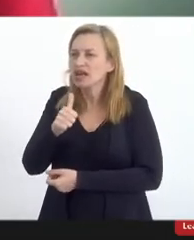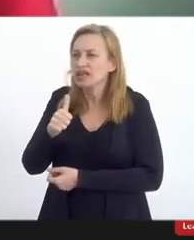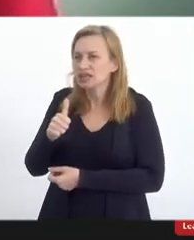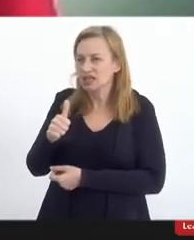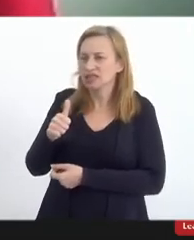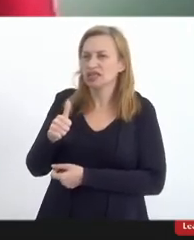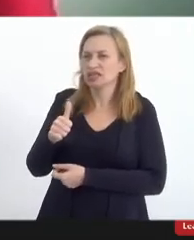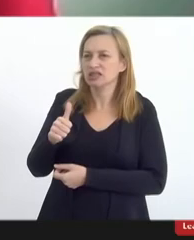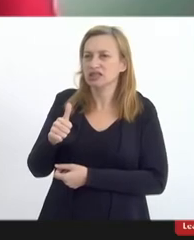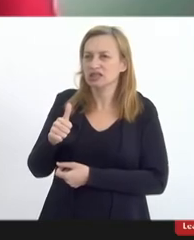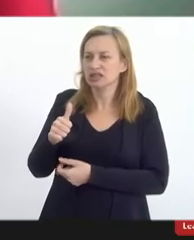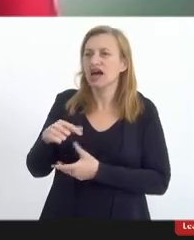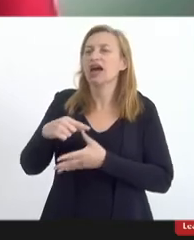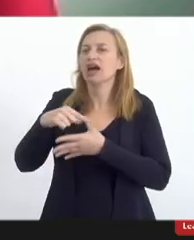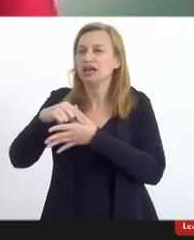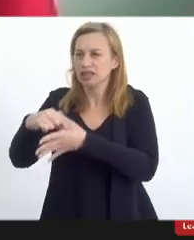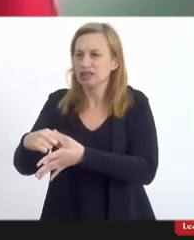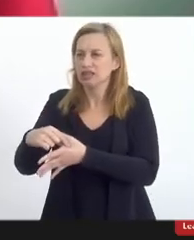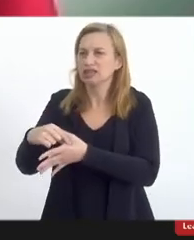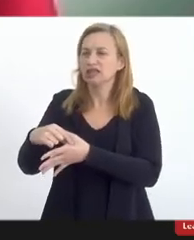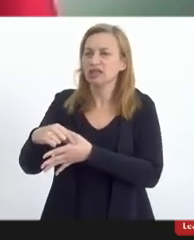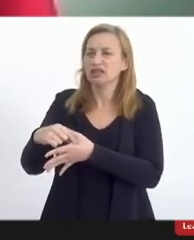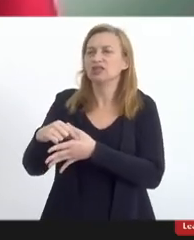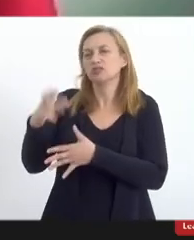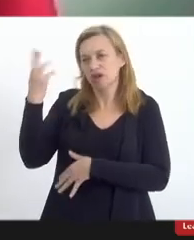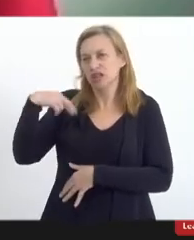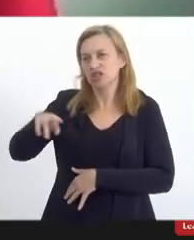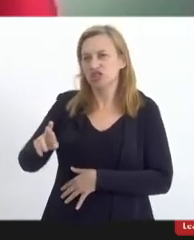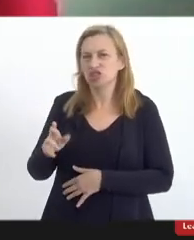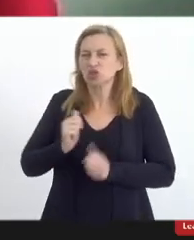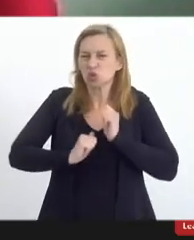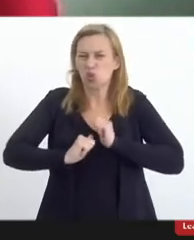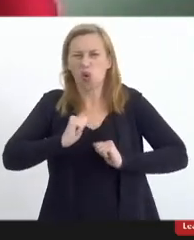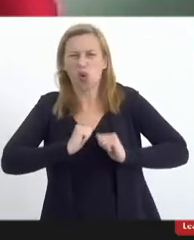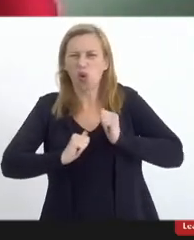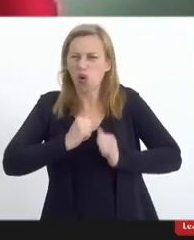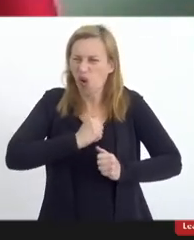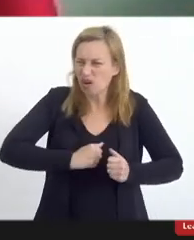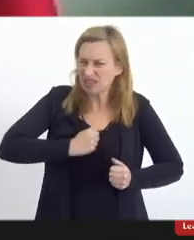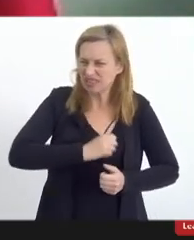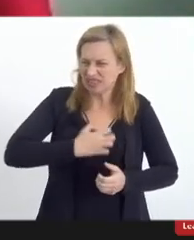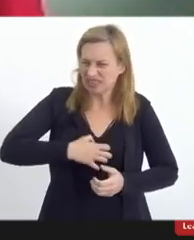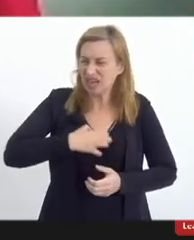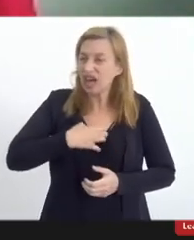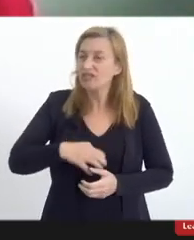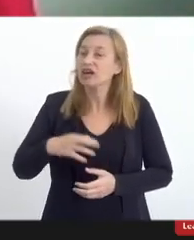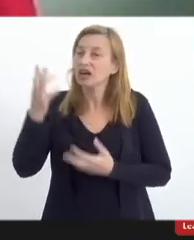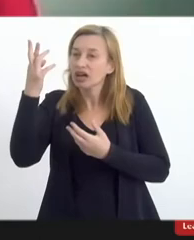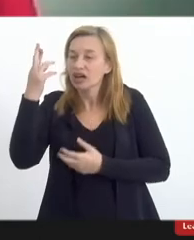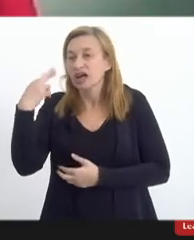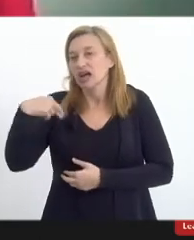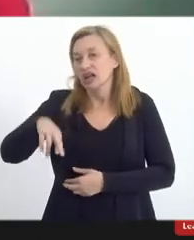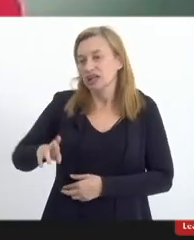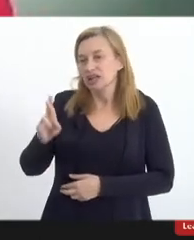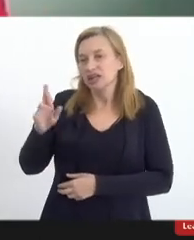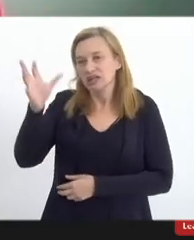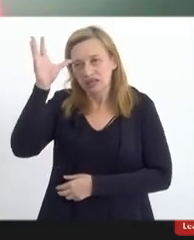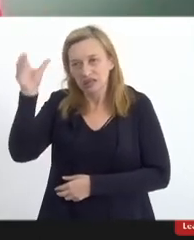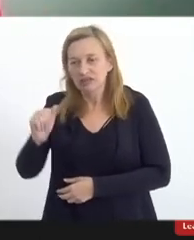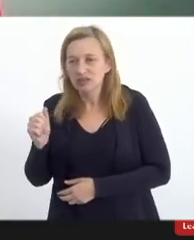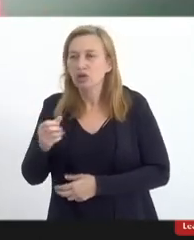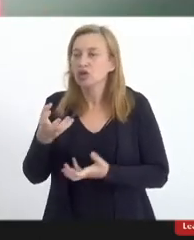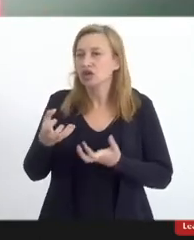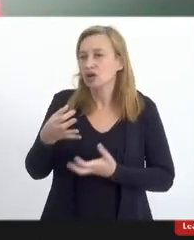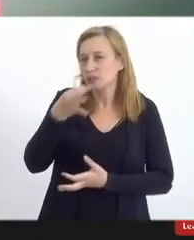maior uma manifestação de ódio em relação às religiões de matriz africana e eu queria ouvir a sua